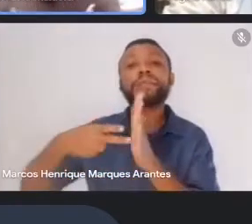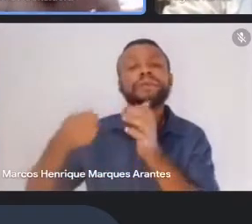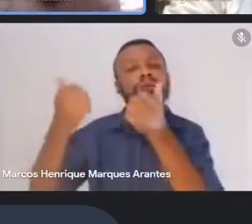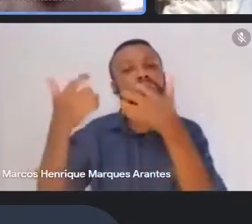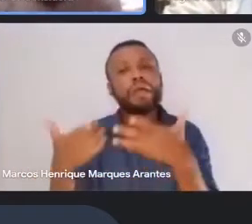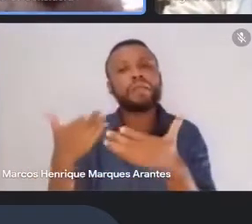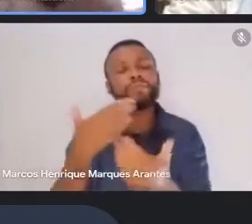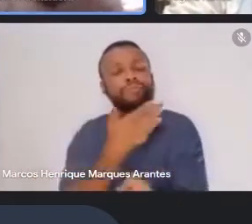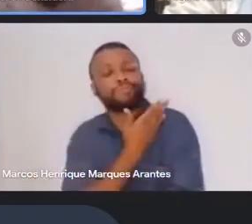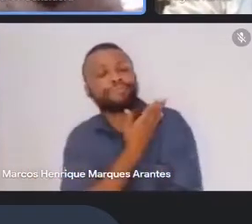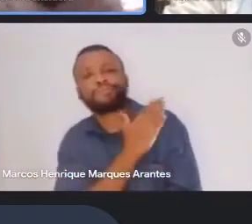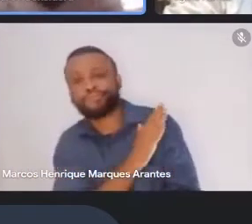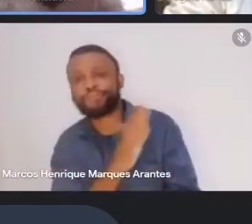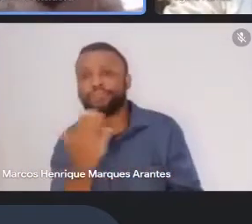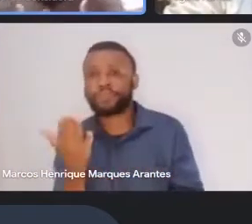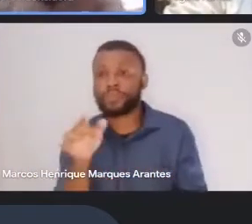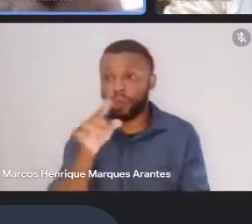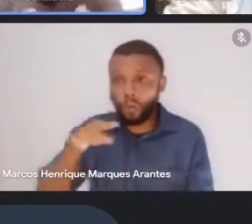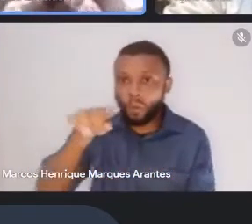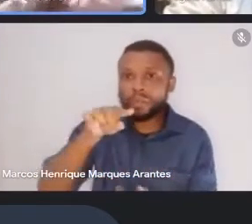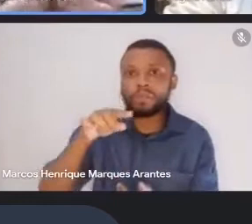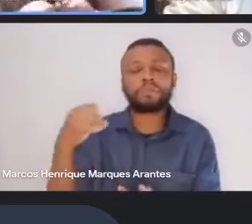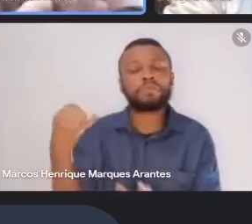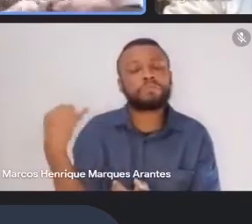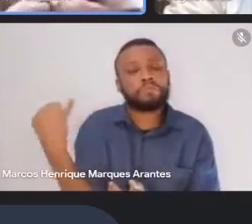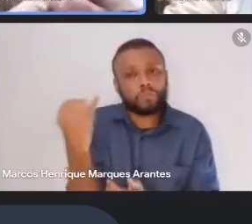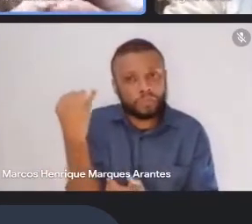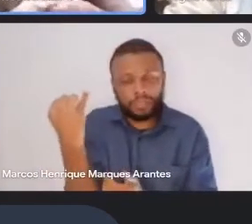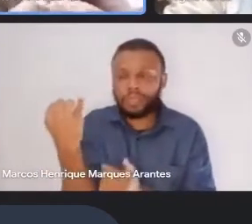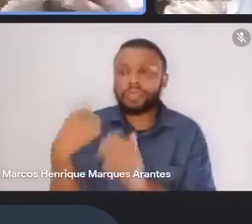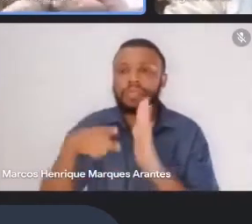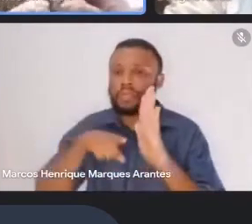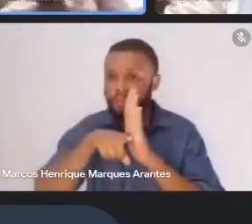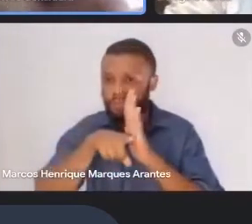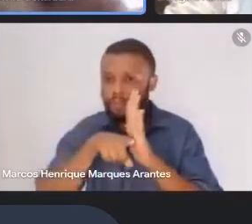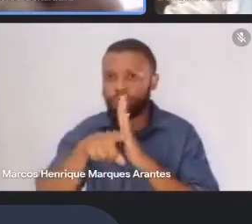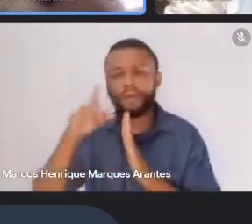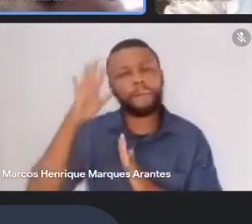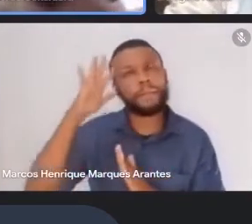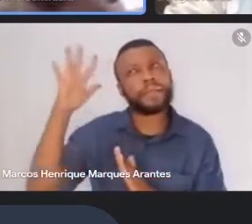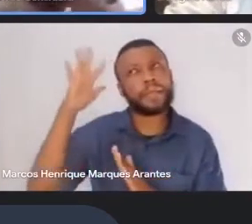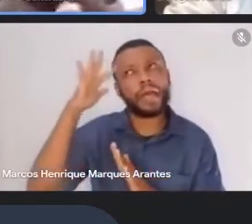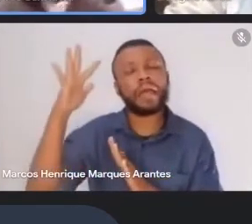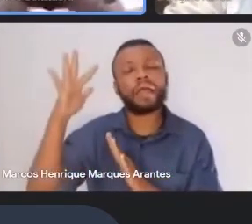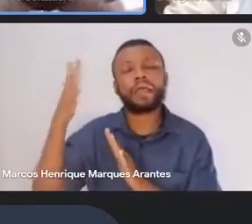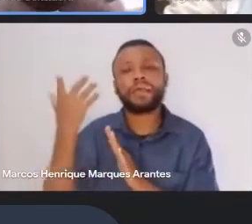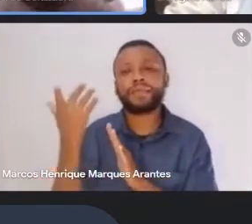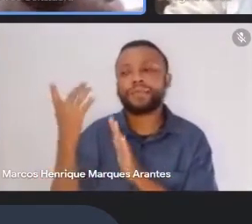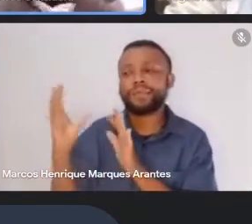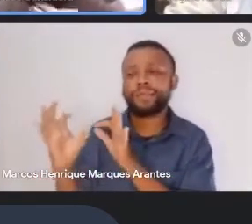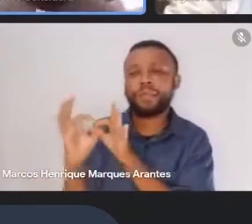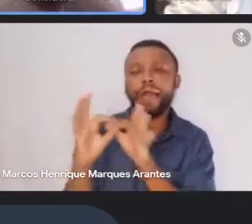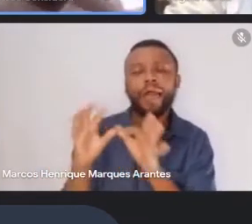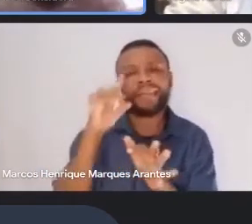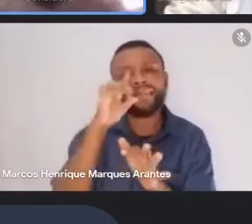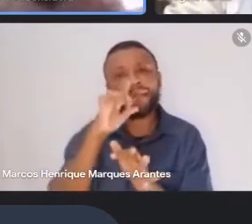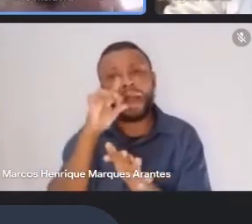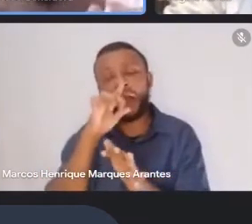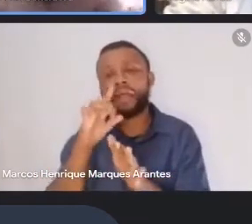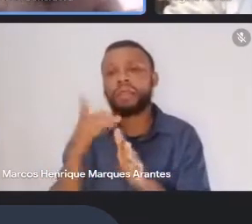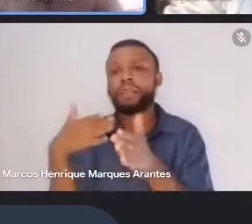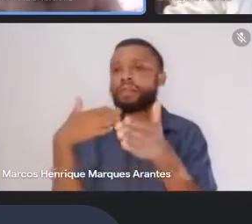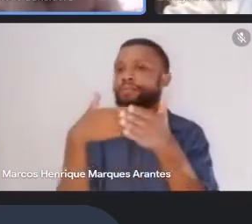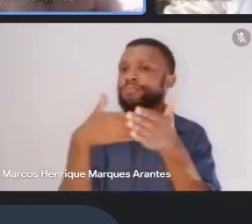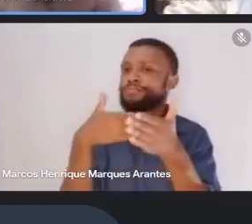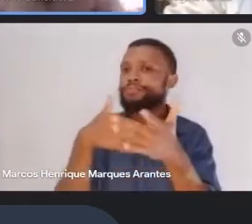o trabalho de vocês é importantíssimo para a gente pensar nesses nós, né? Esses nódulos da sociedade brasileira, ainda mais